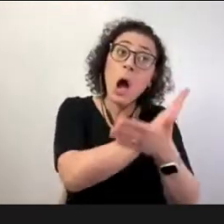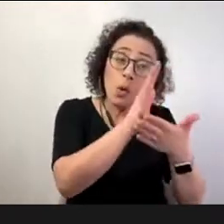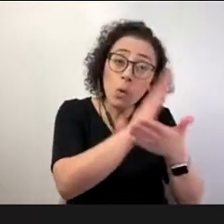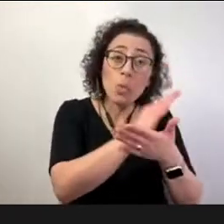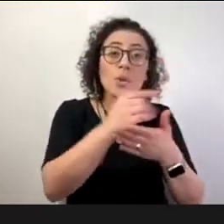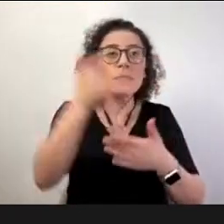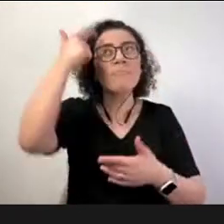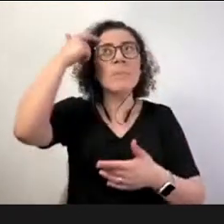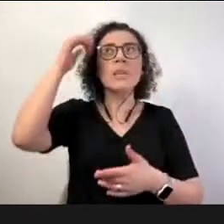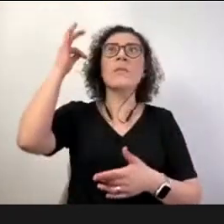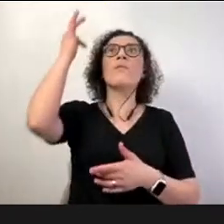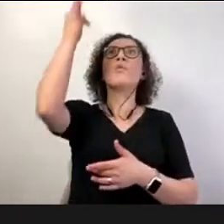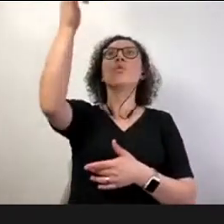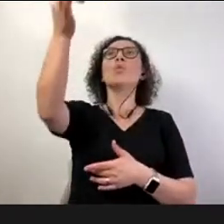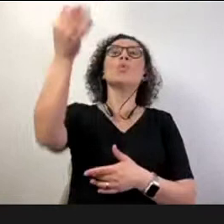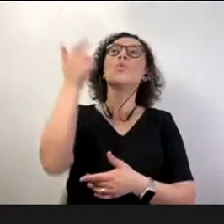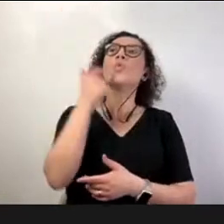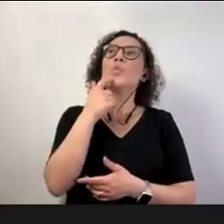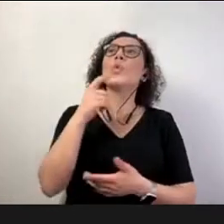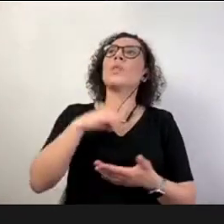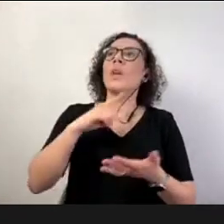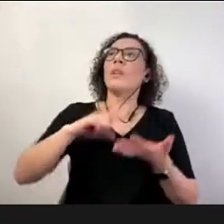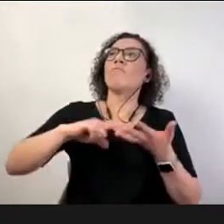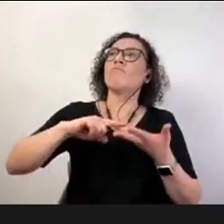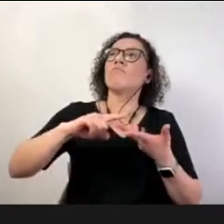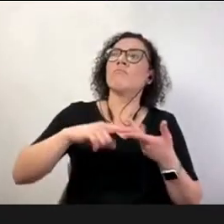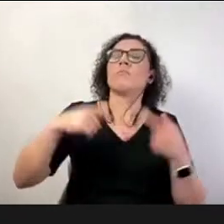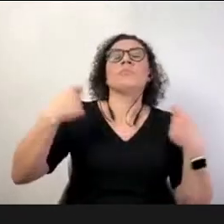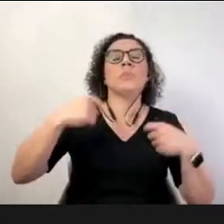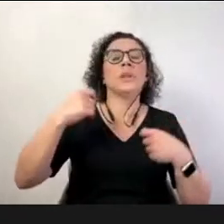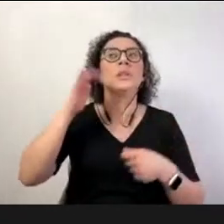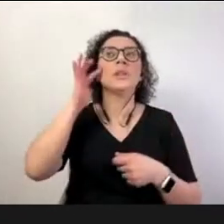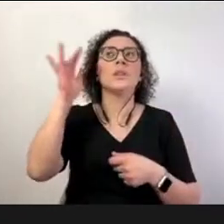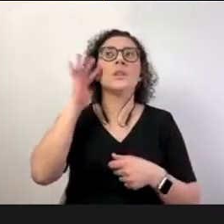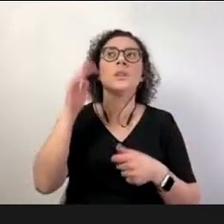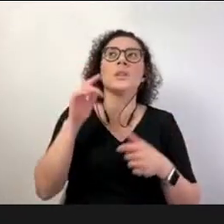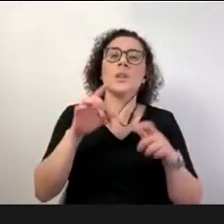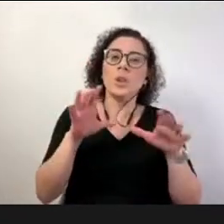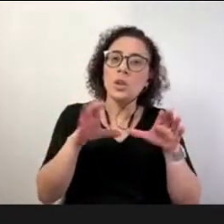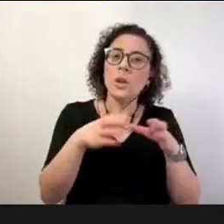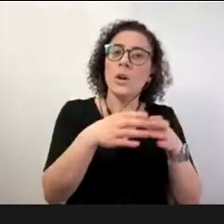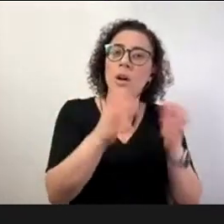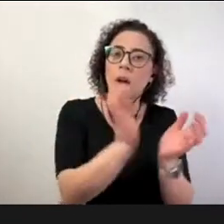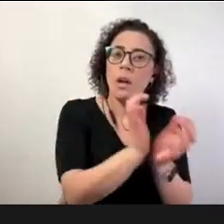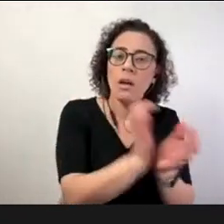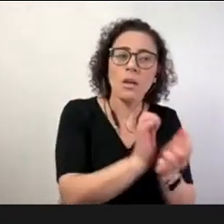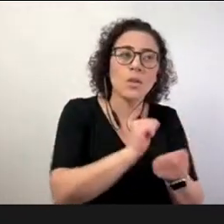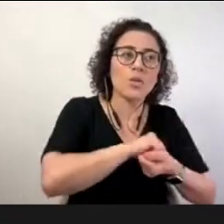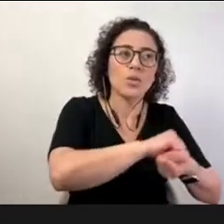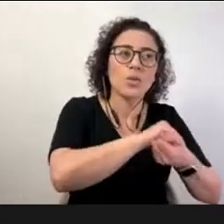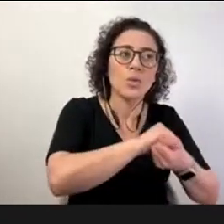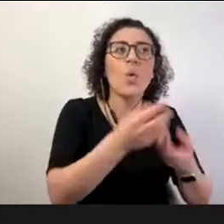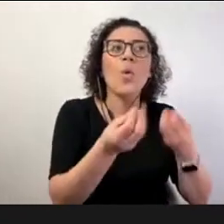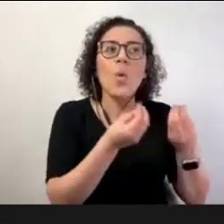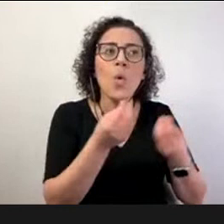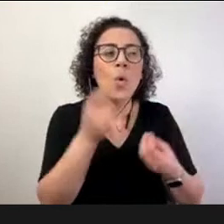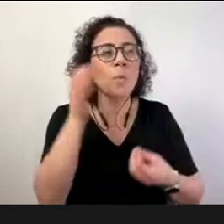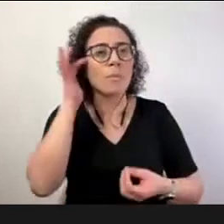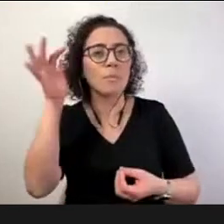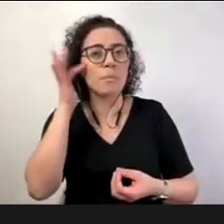gente chega lá enfim então são vários movimentos institucionais que eu acho que foram mobilizando e criando